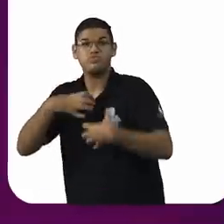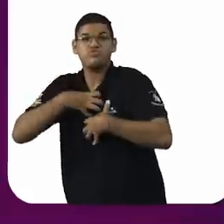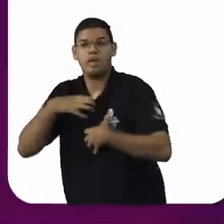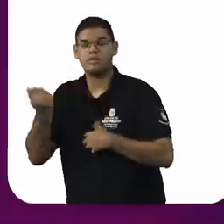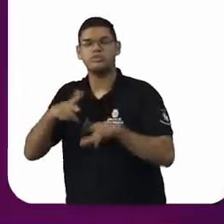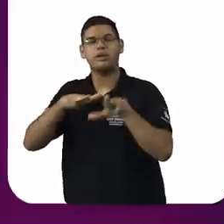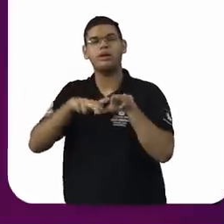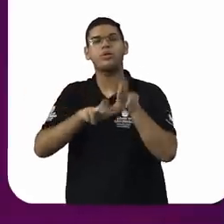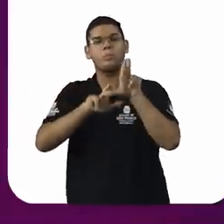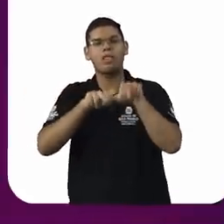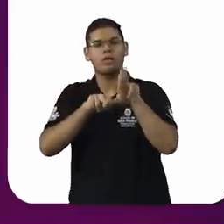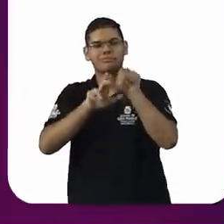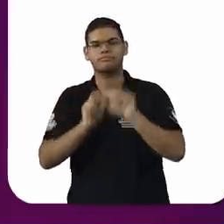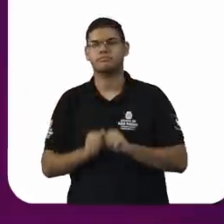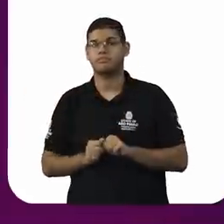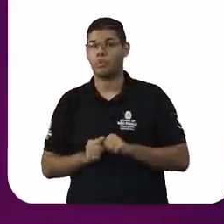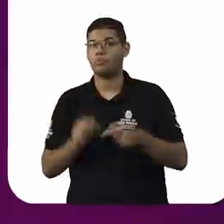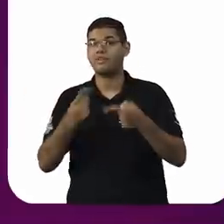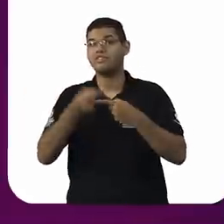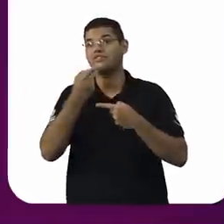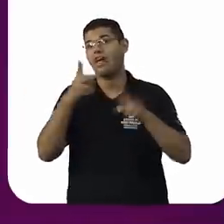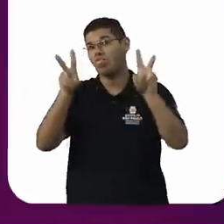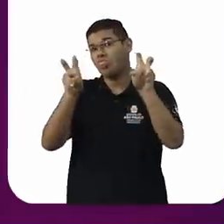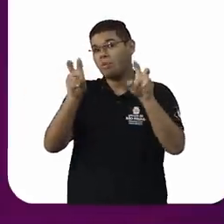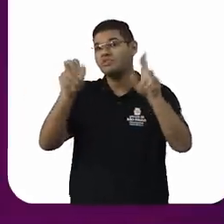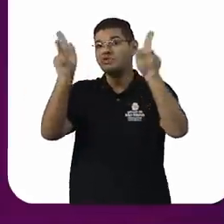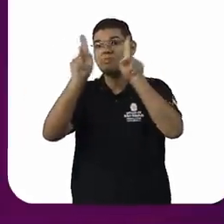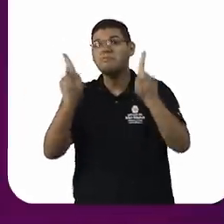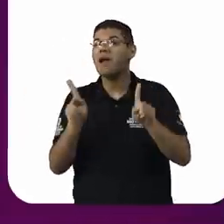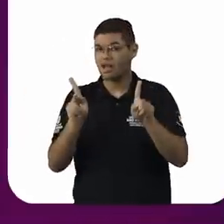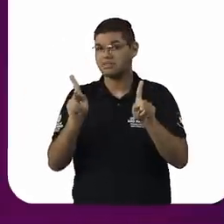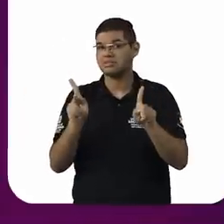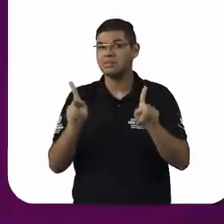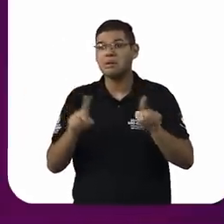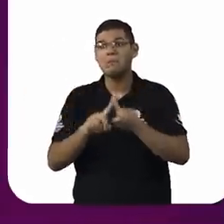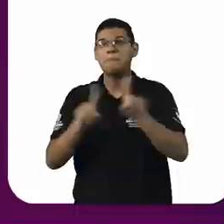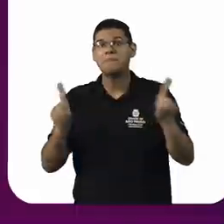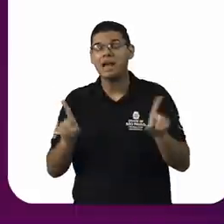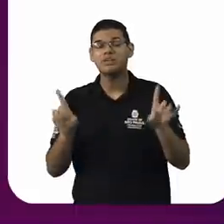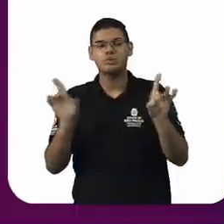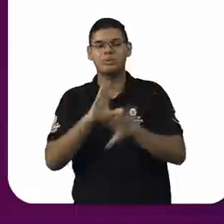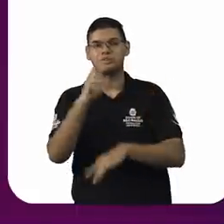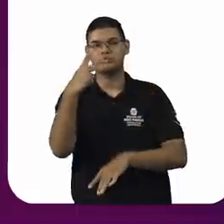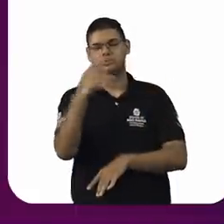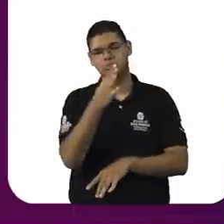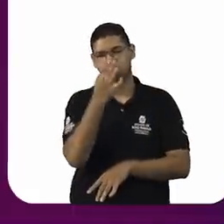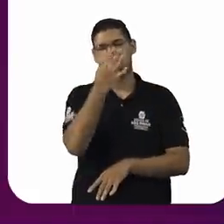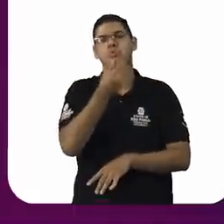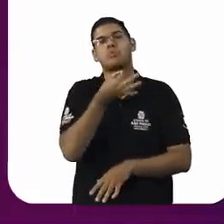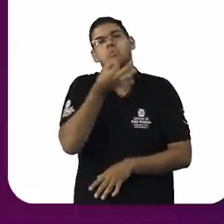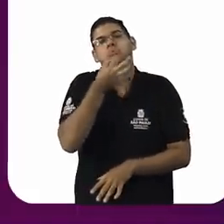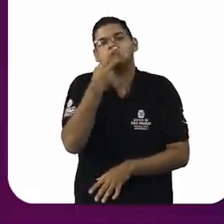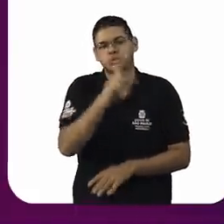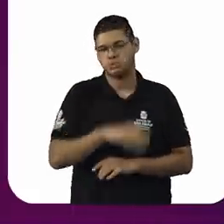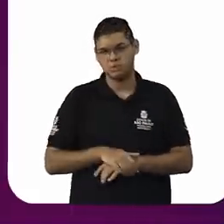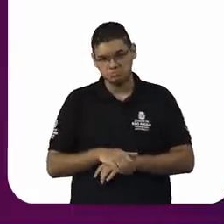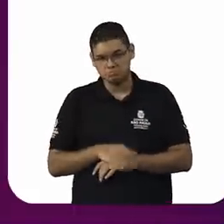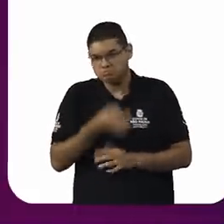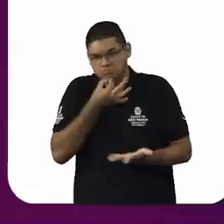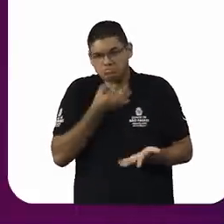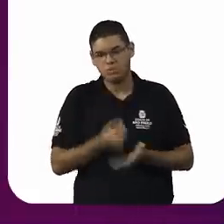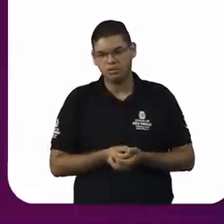Você fala em cultura de paz, mas aí é uma cultura de paz só a partir do seu umbigo, do seu quintal,